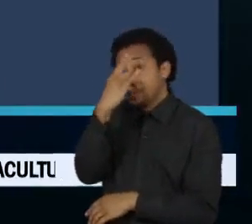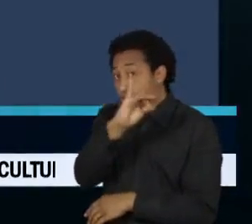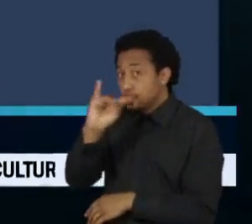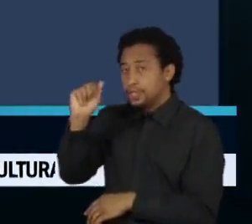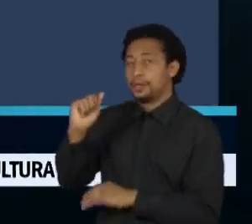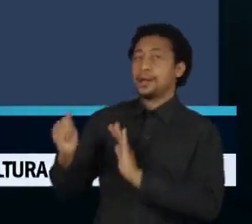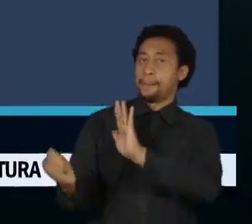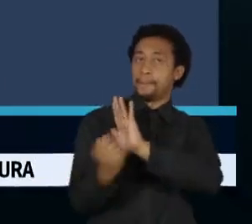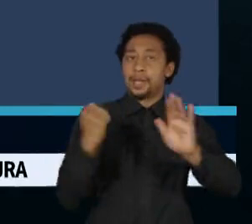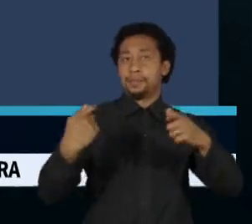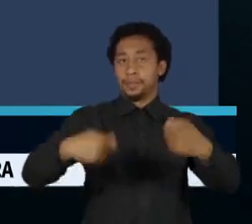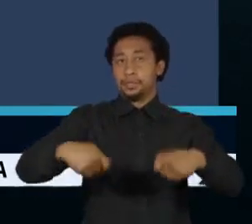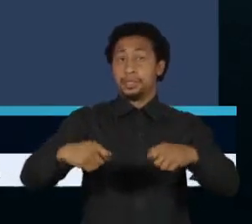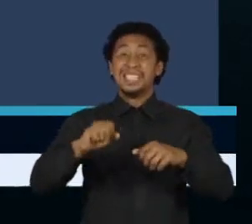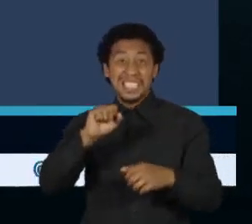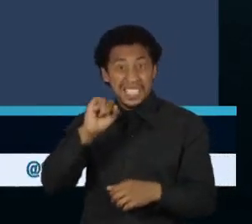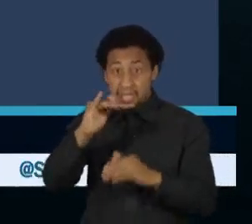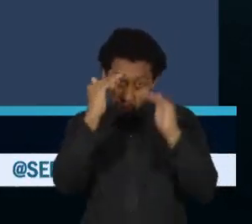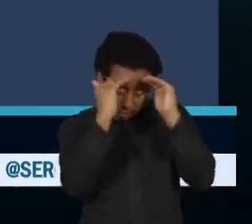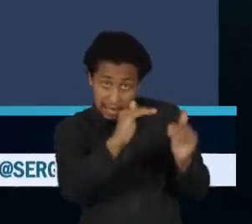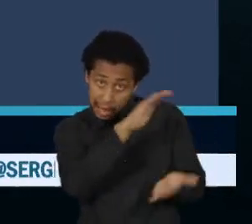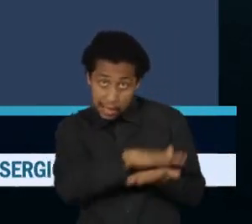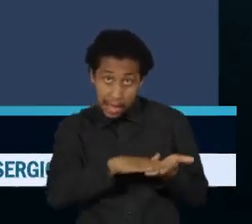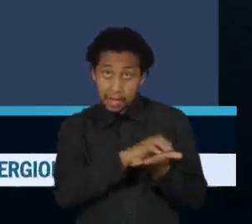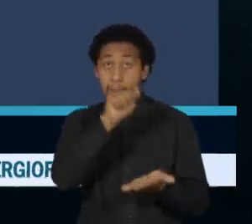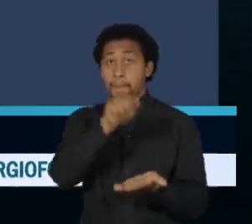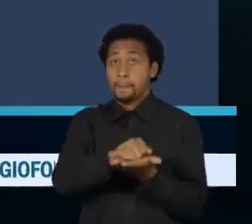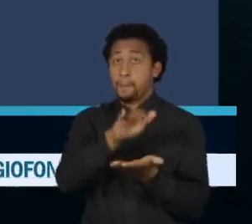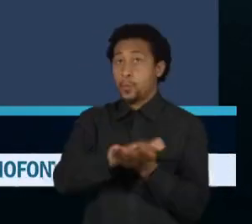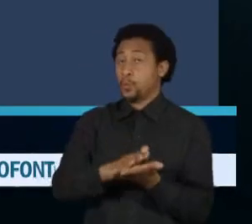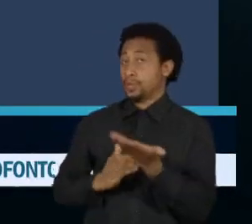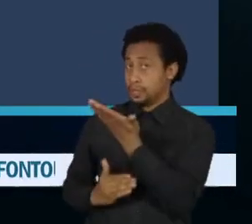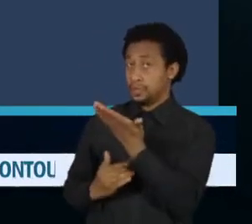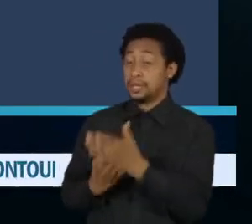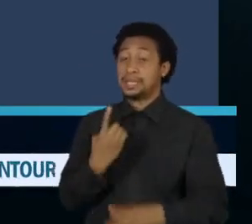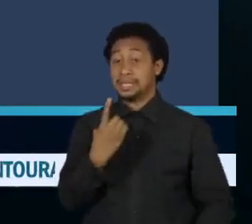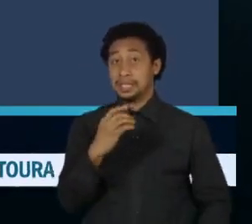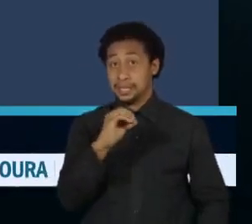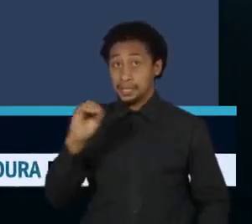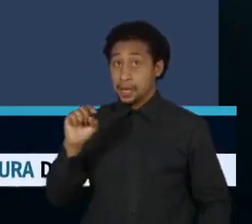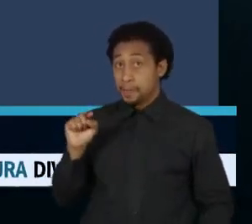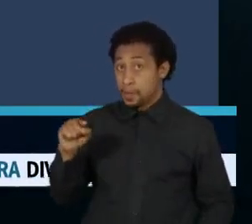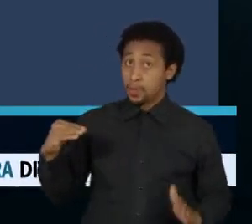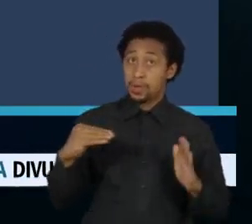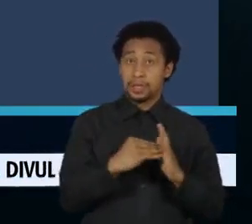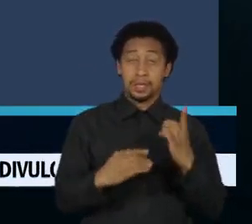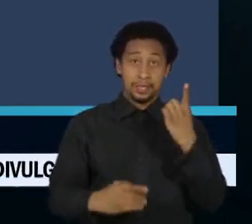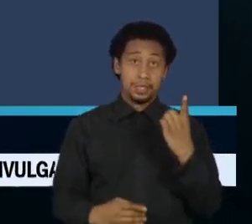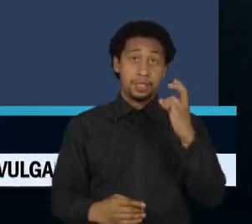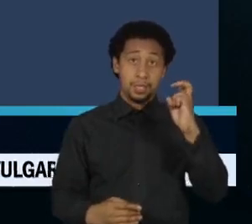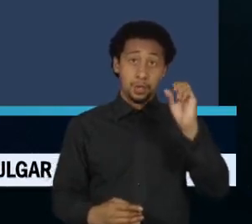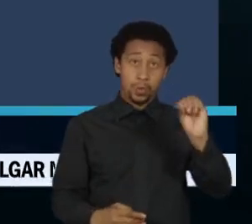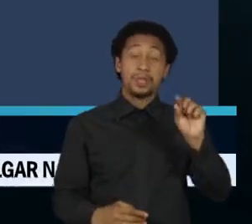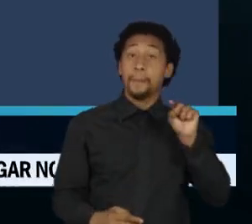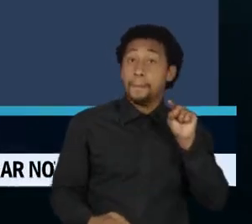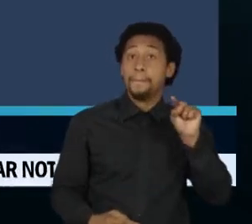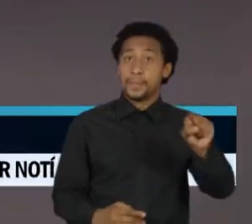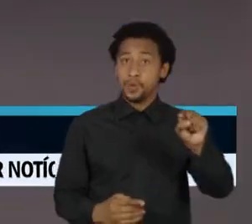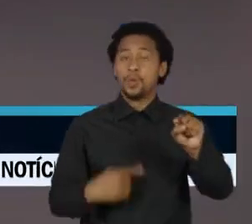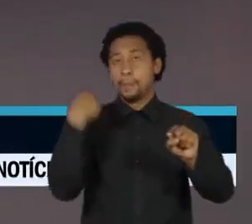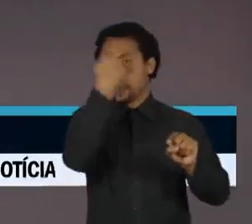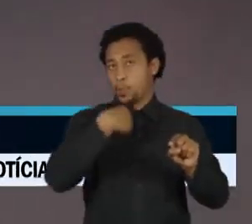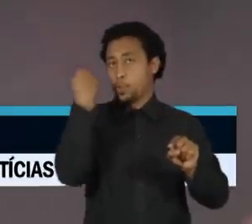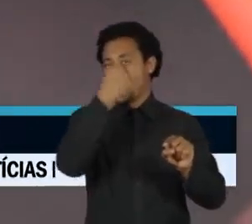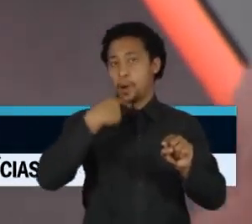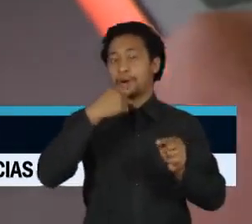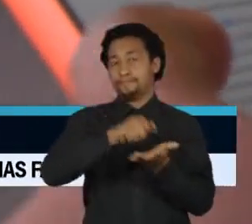descumprimento, podem ser aplicadas multas de 100 mil reais até 150 mil reais por hora.